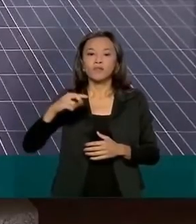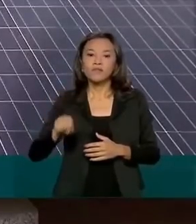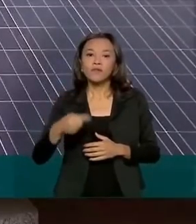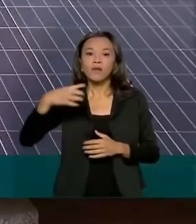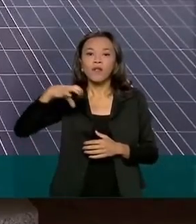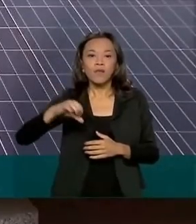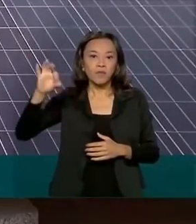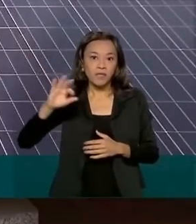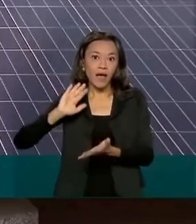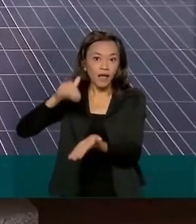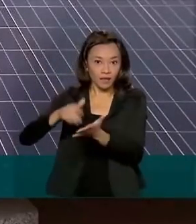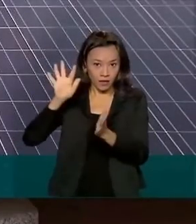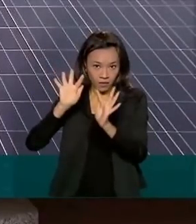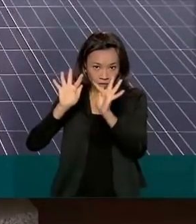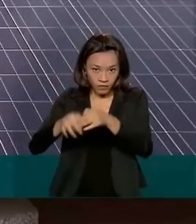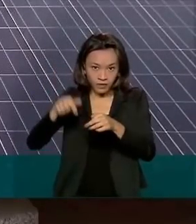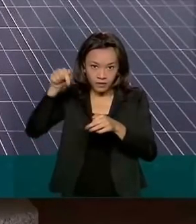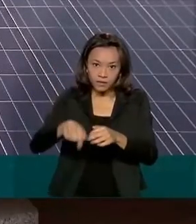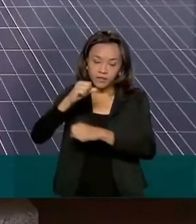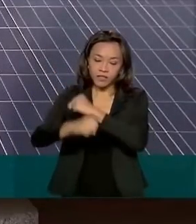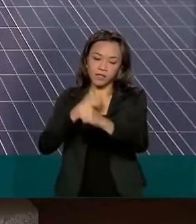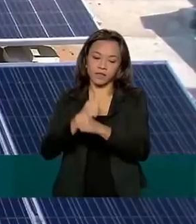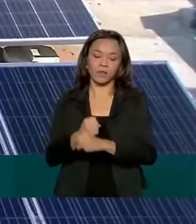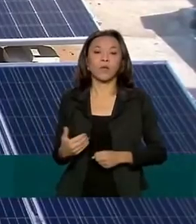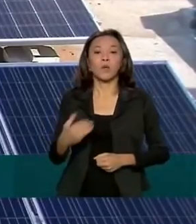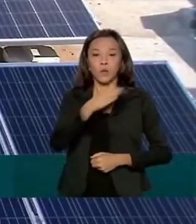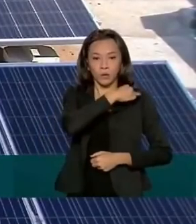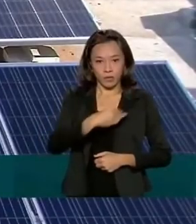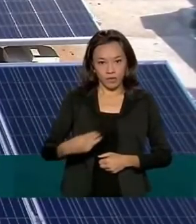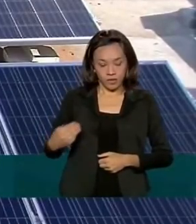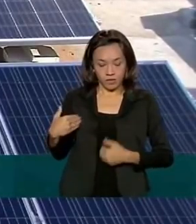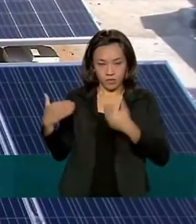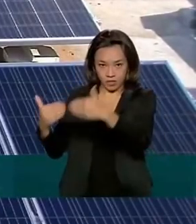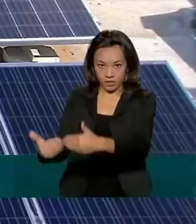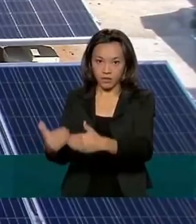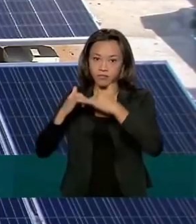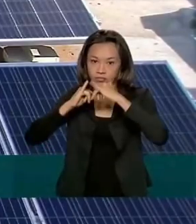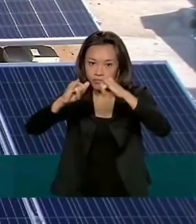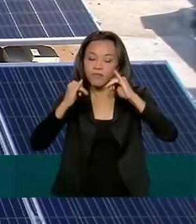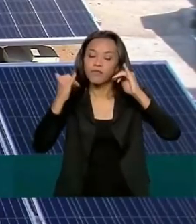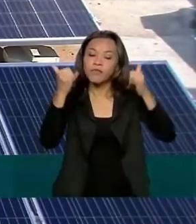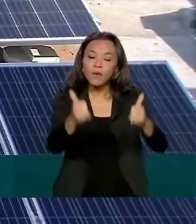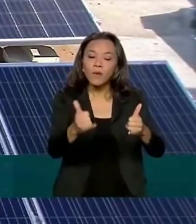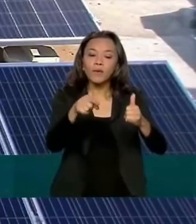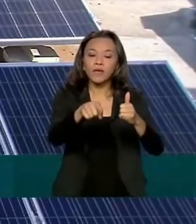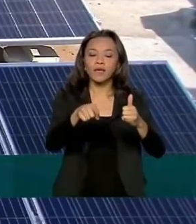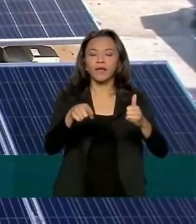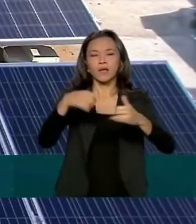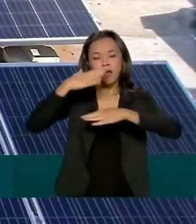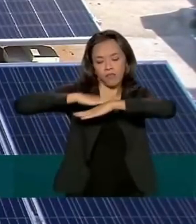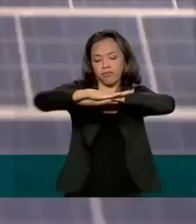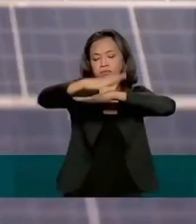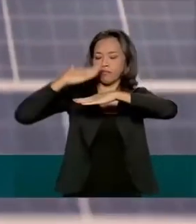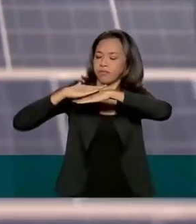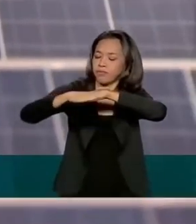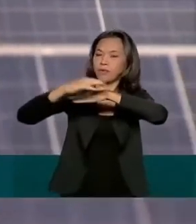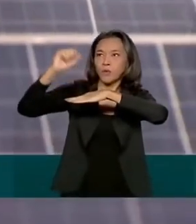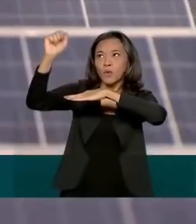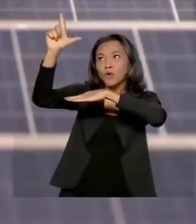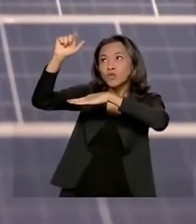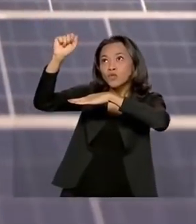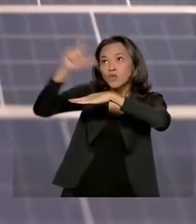E segundo o Ministério de Minas e Energia, só em 2020, a capacidade instalada em energia solar fotovoltaica